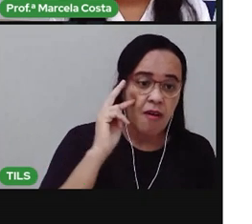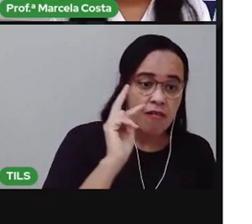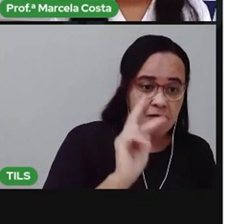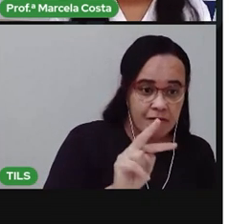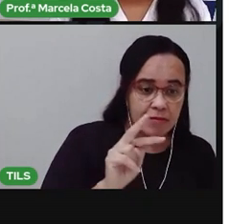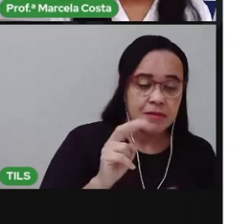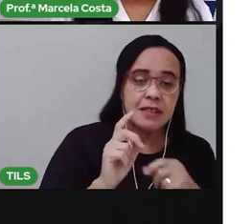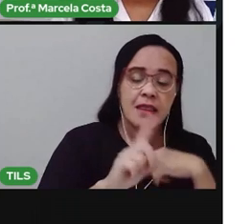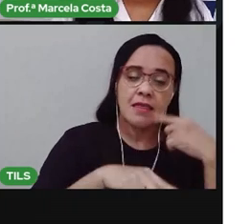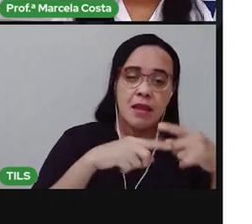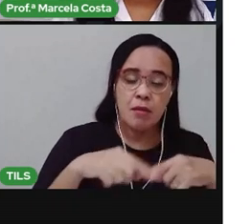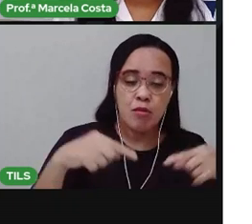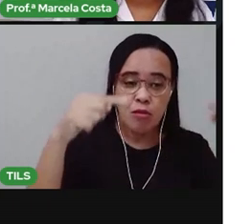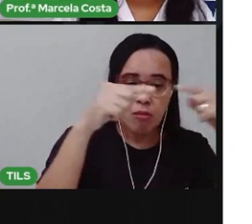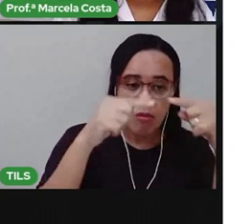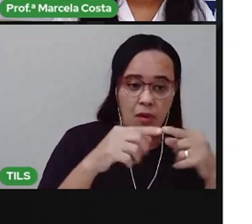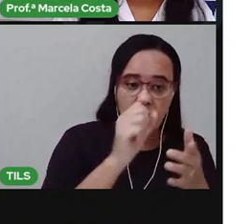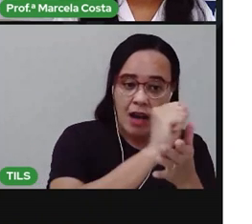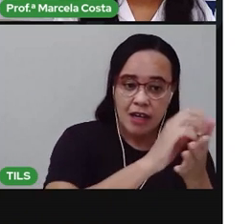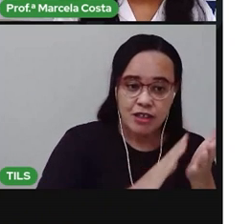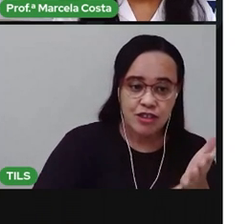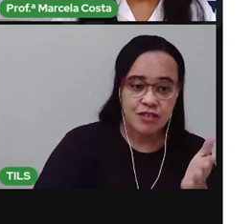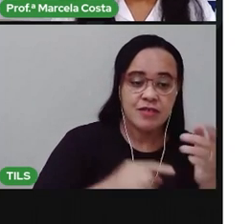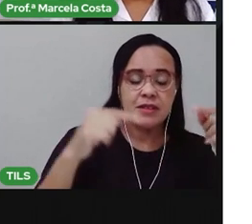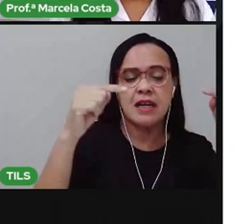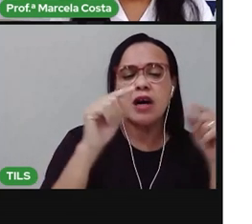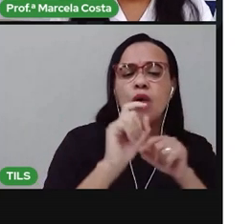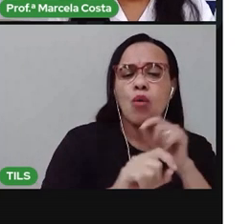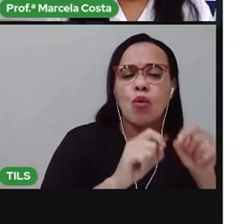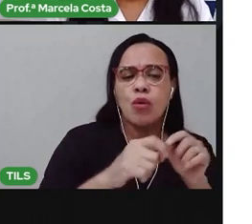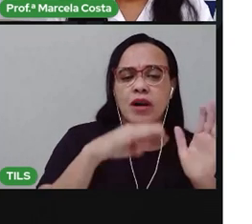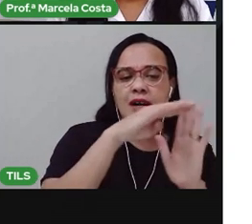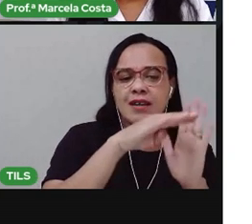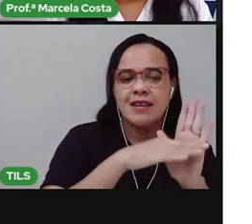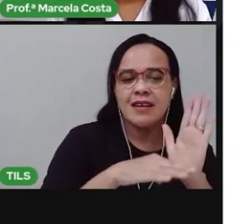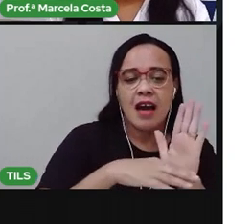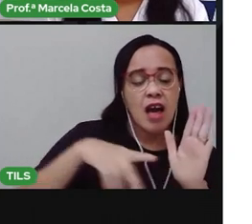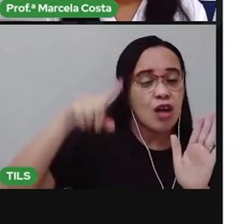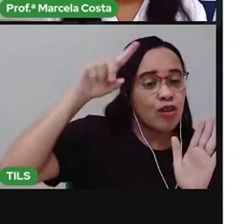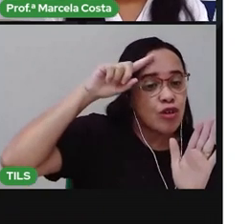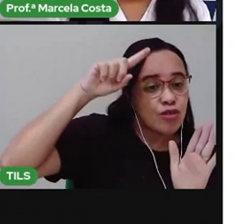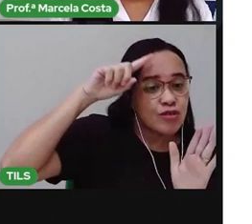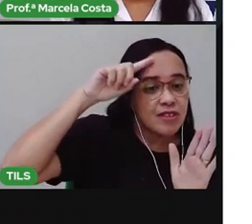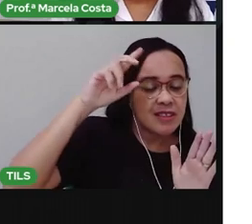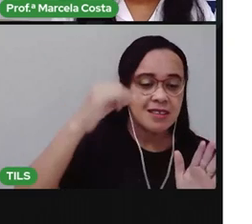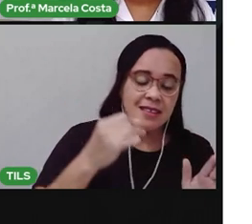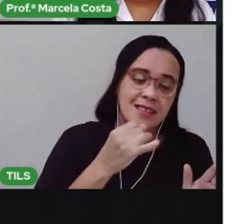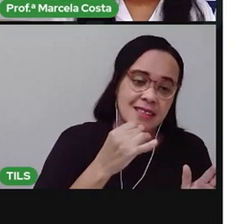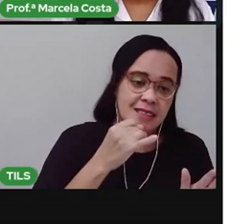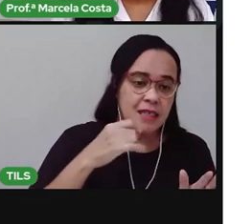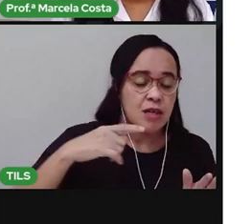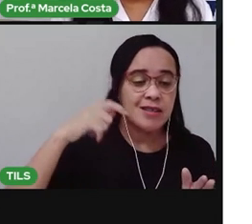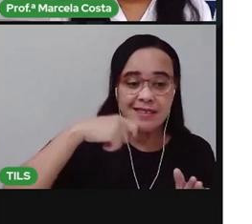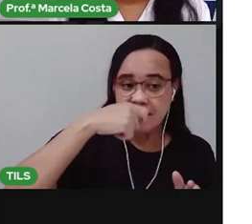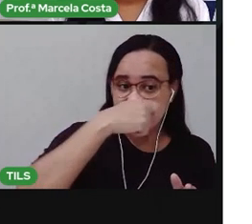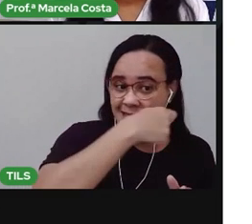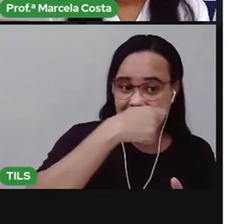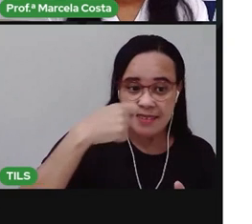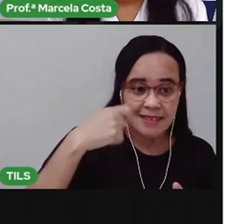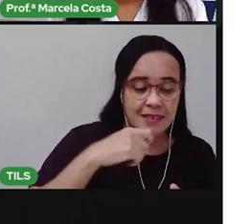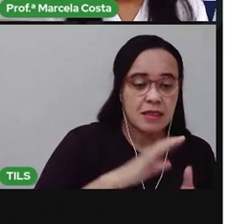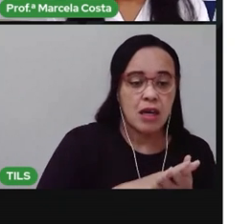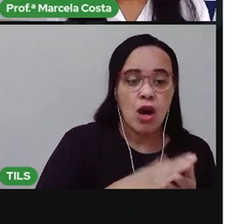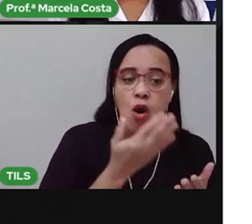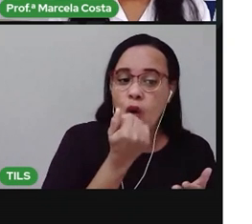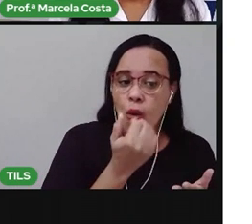dessas atividades diárias que a gente costuma fazer, como escovar os dentes, comer, beber